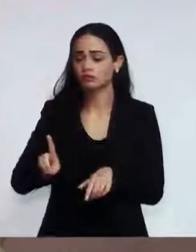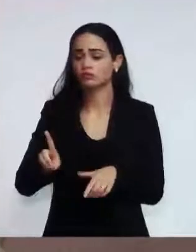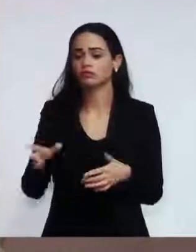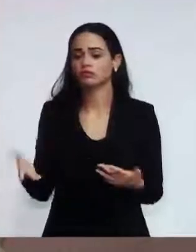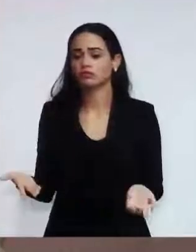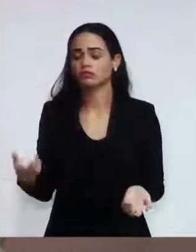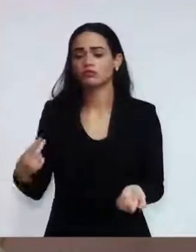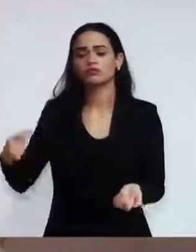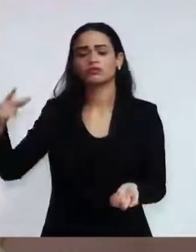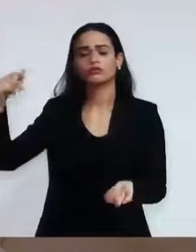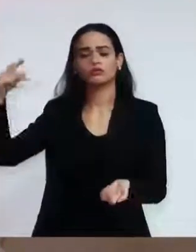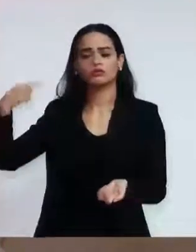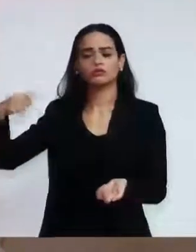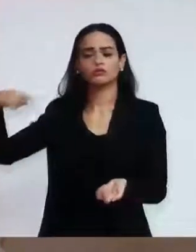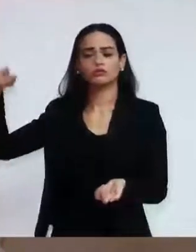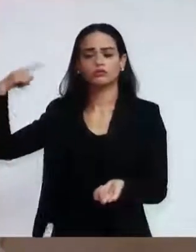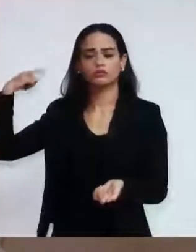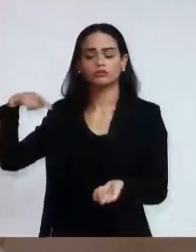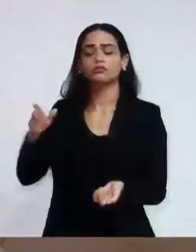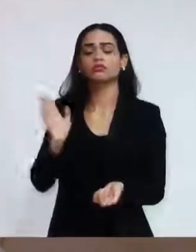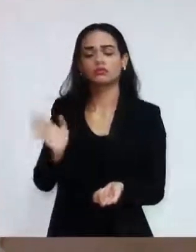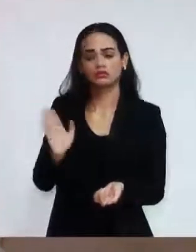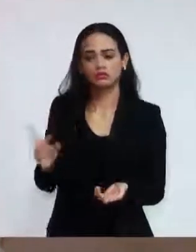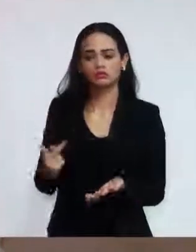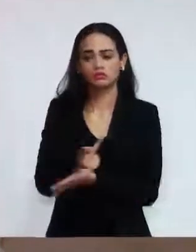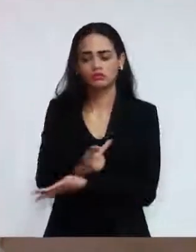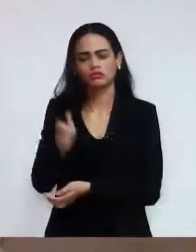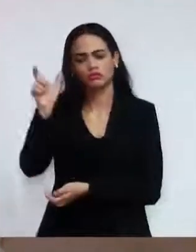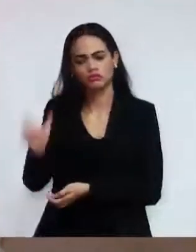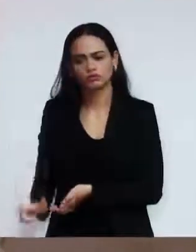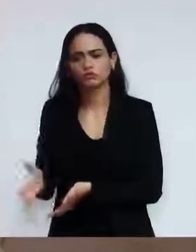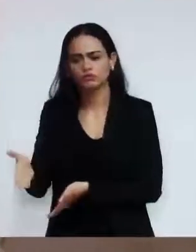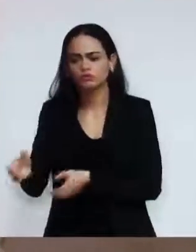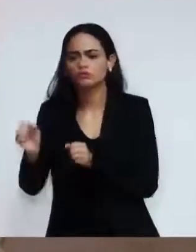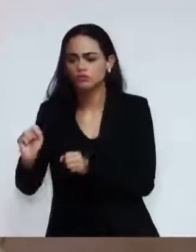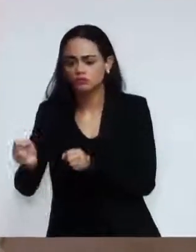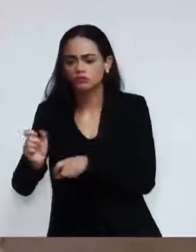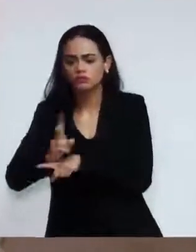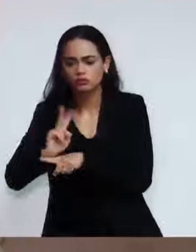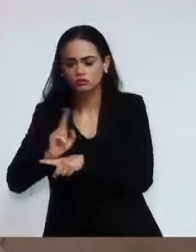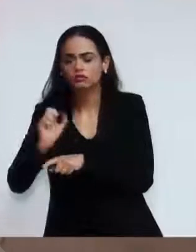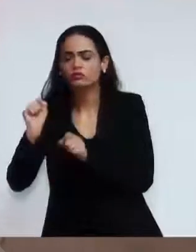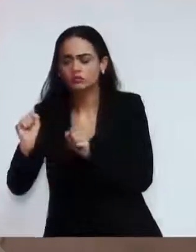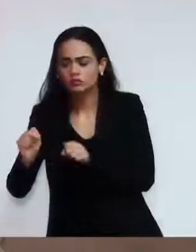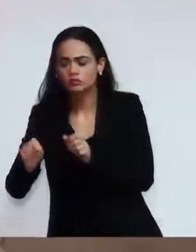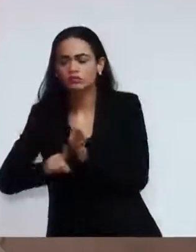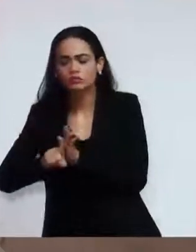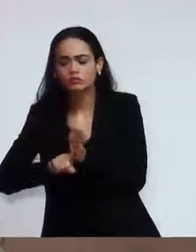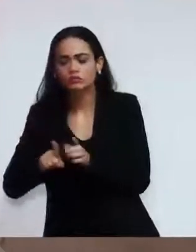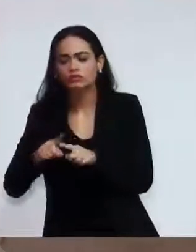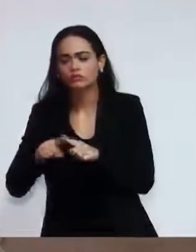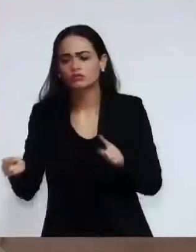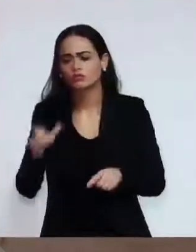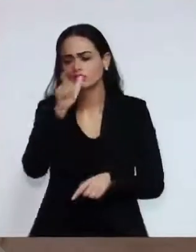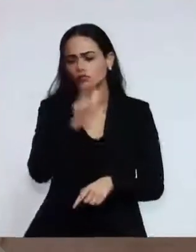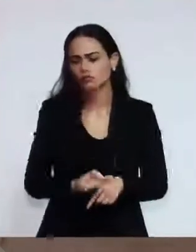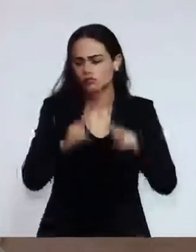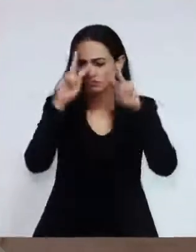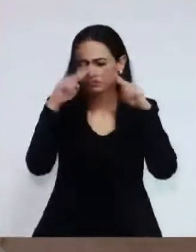passadas. Fiscalize sim, mas não pise no ser humano. No humilhe o ser humano. Não, no humilhe o ser humano.